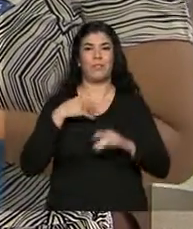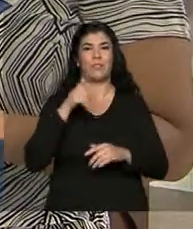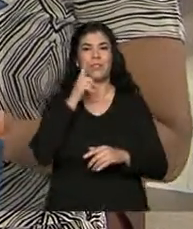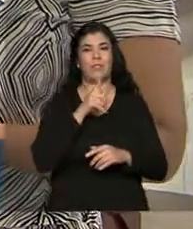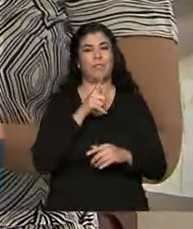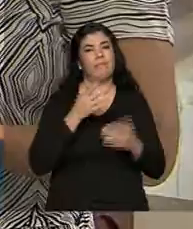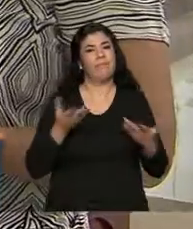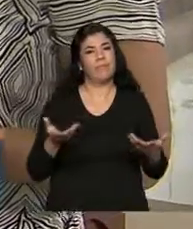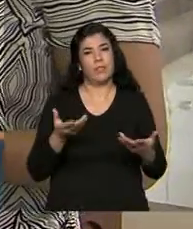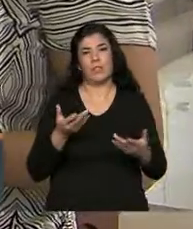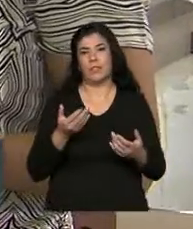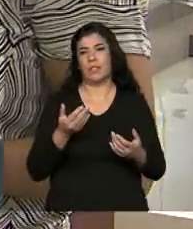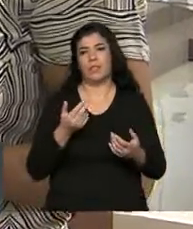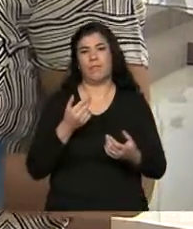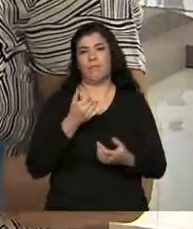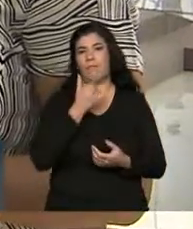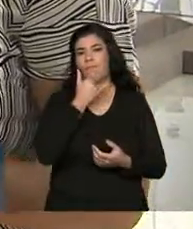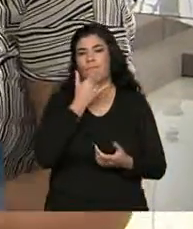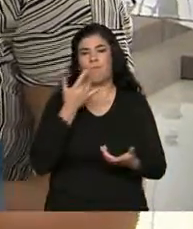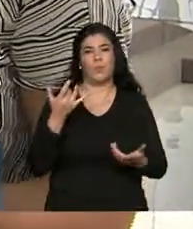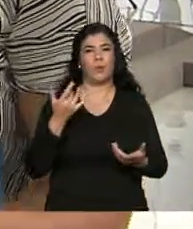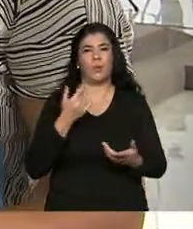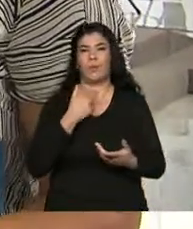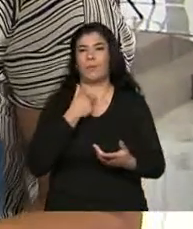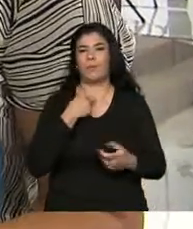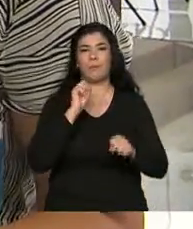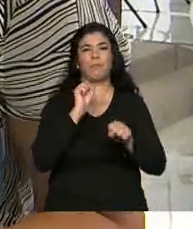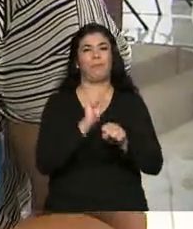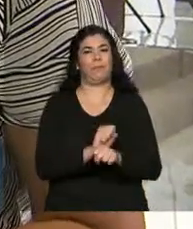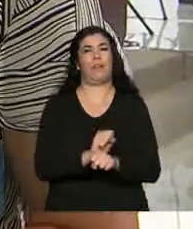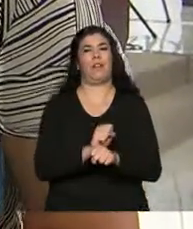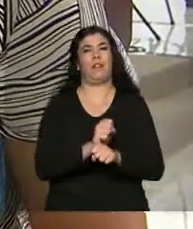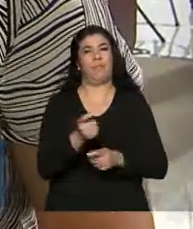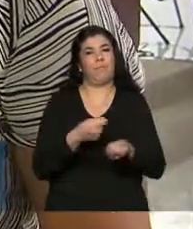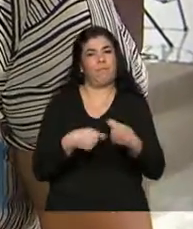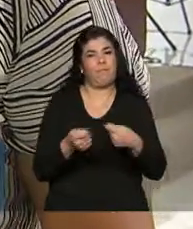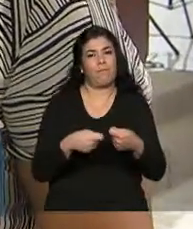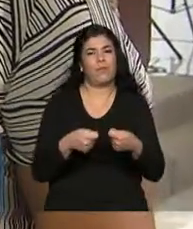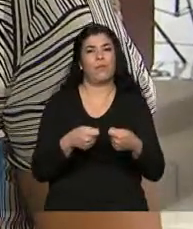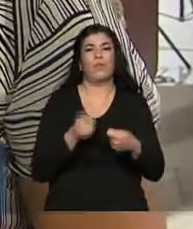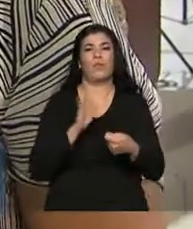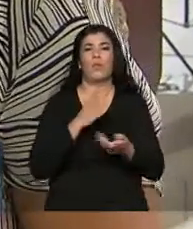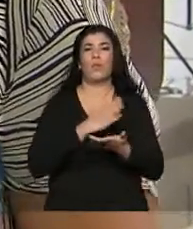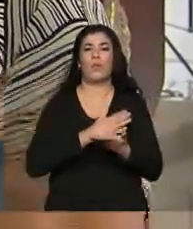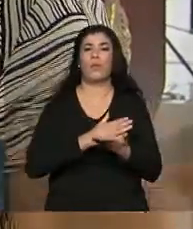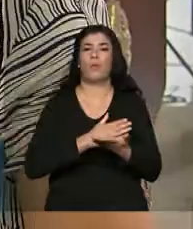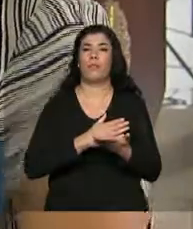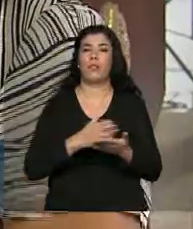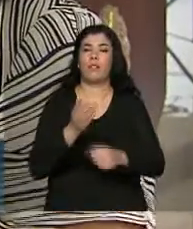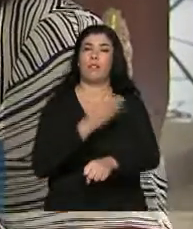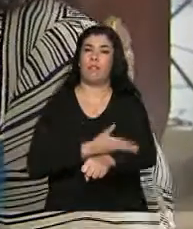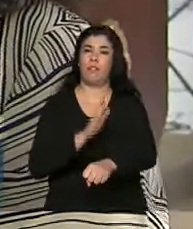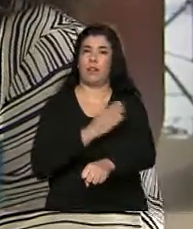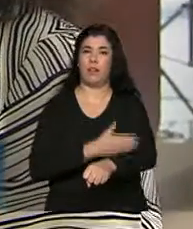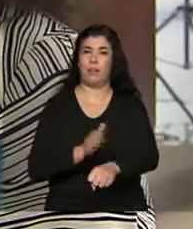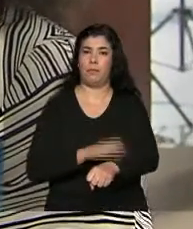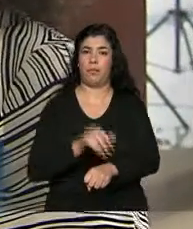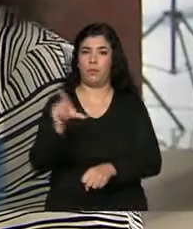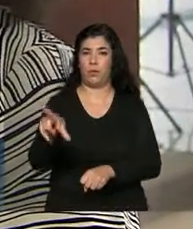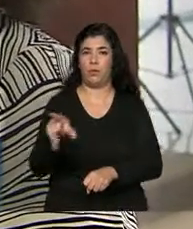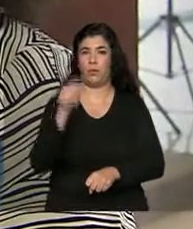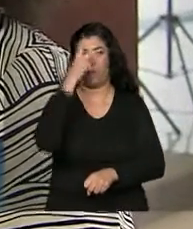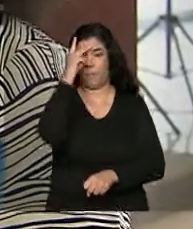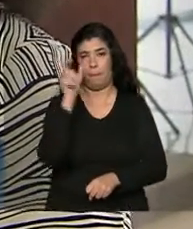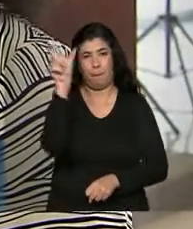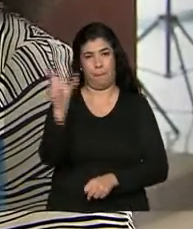Então, não tem como parar. Não dá para estagnar. Então, eu já estou num processo de treinamento de uma pessoa para trabalhar